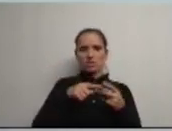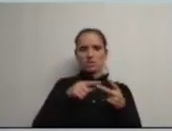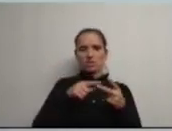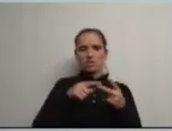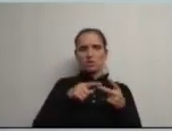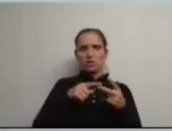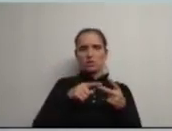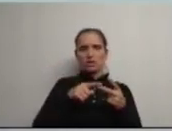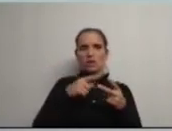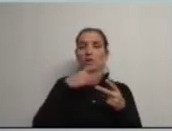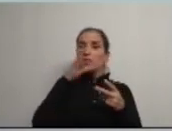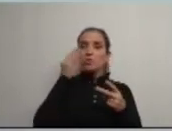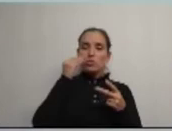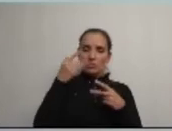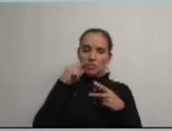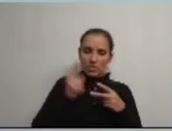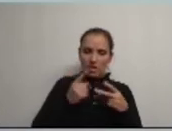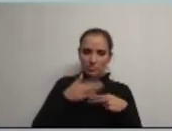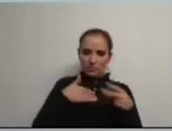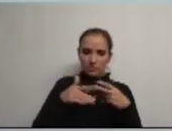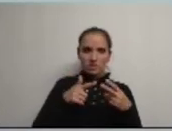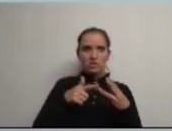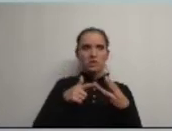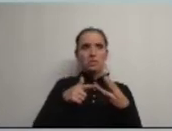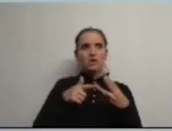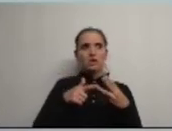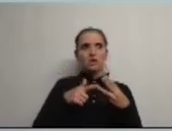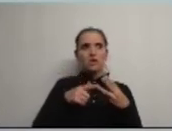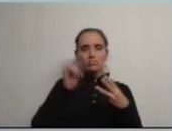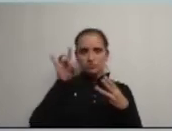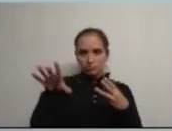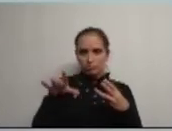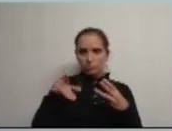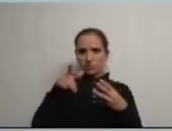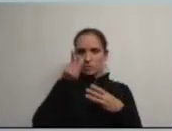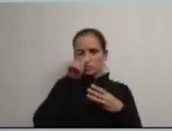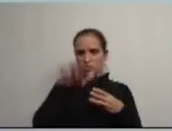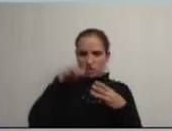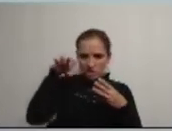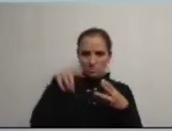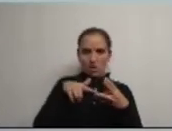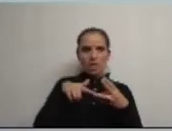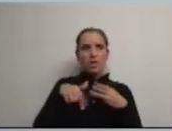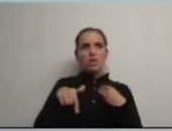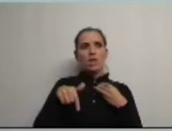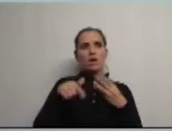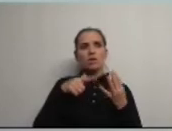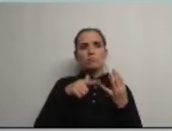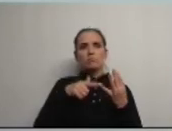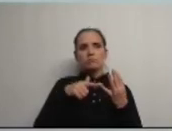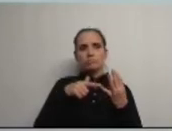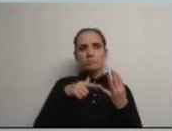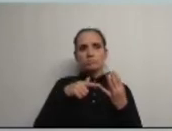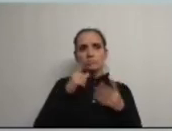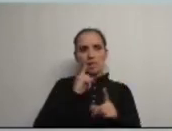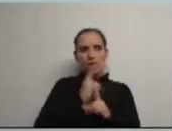e até lhe ensinam como é que deve atuar e ataca os membros da Assembleia ataca os membros da